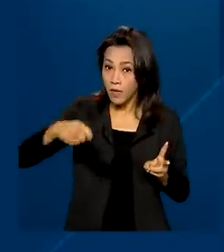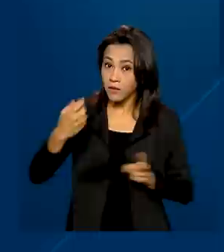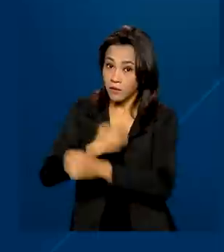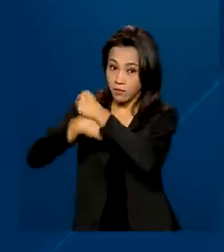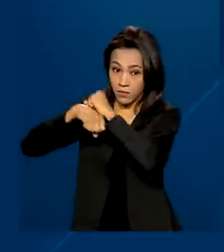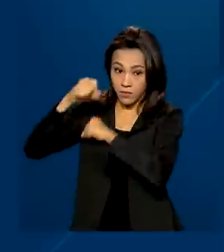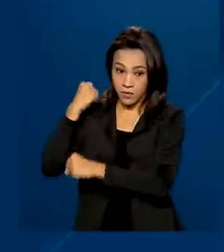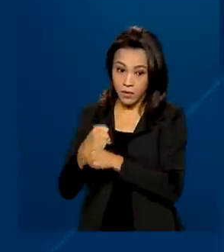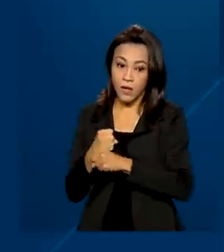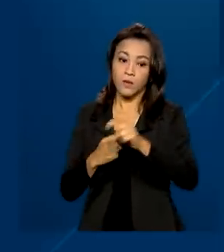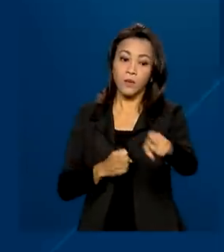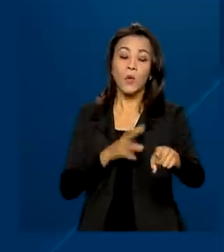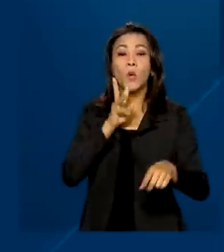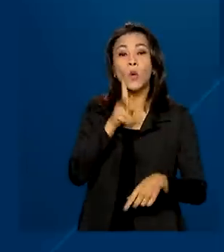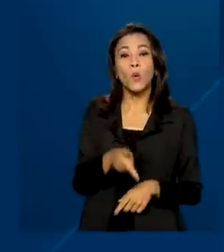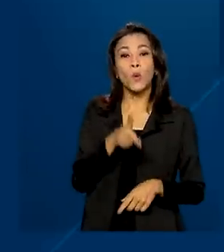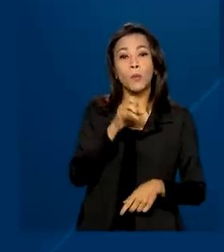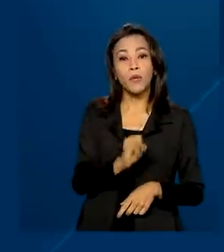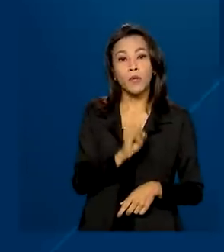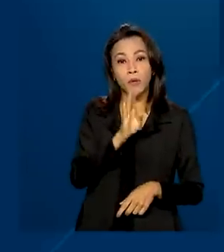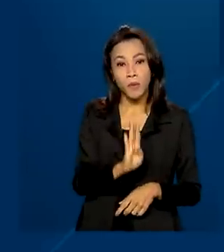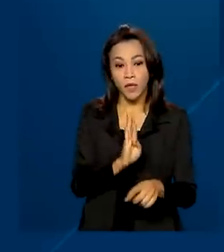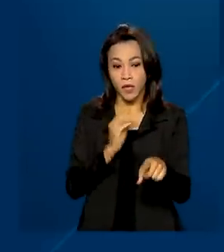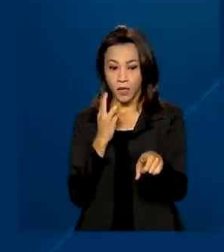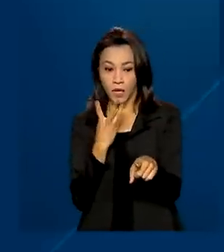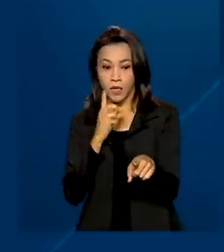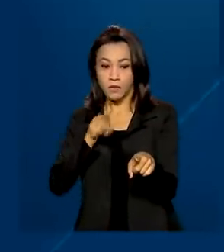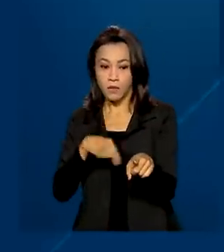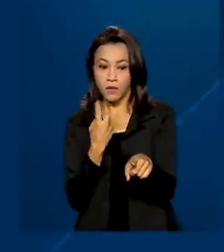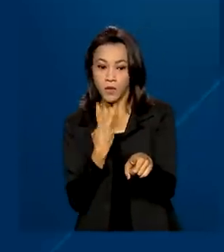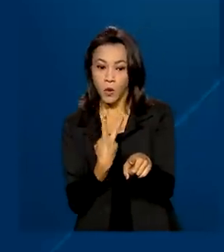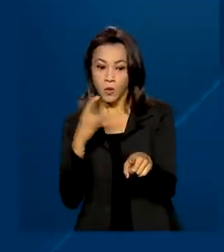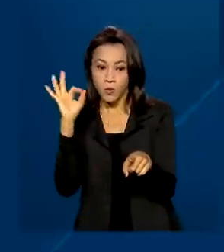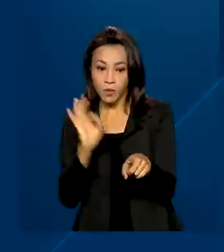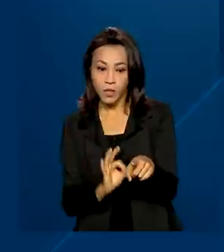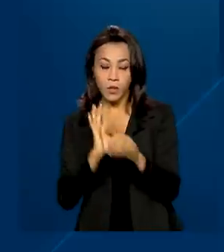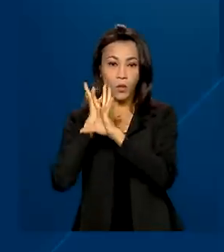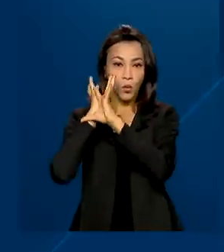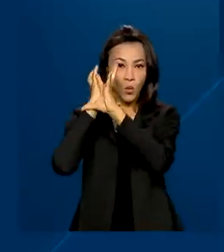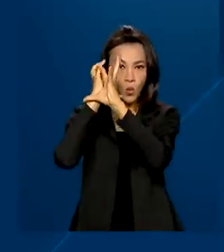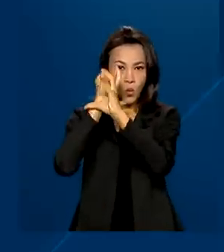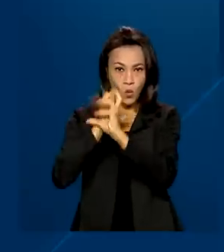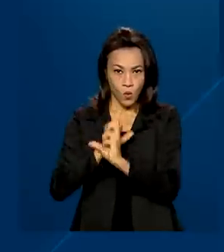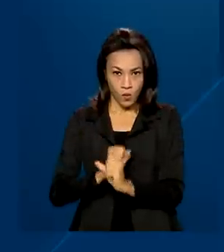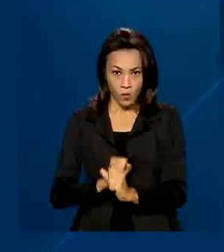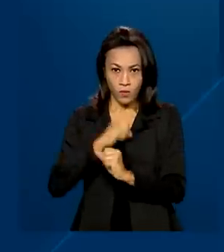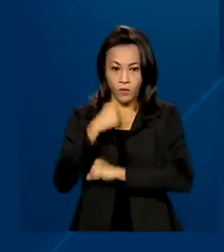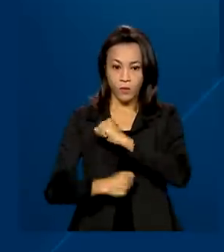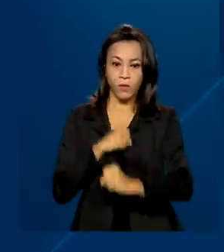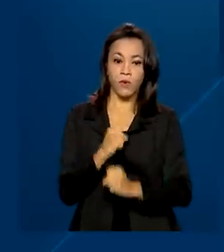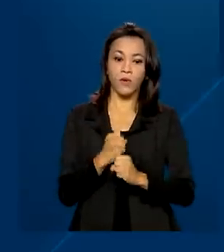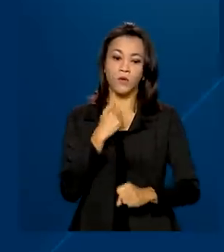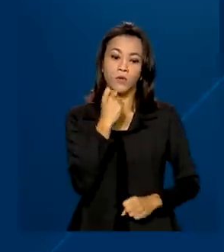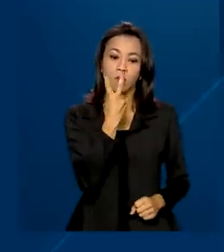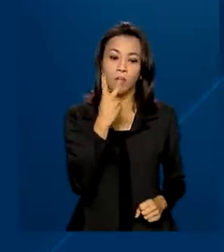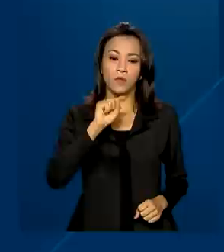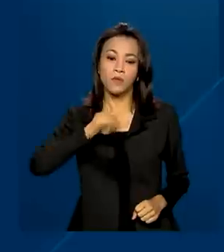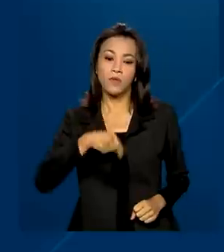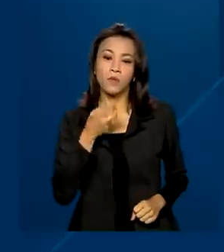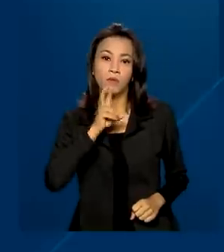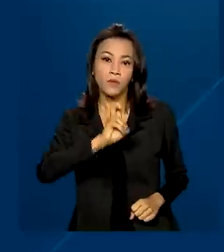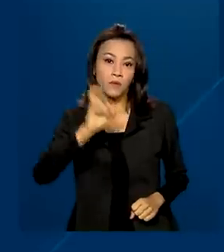a alta do produto interno bruto foi de 3,2% e, no acumulado do ano, de 2,5%.